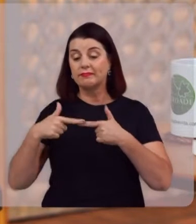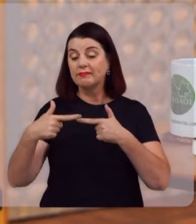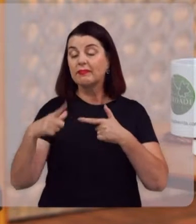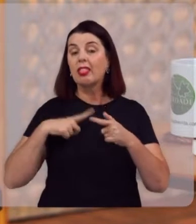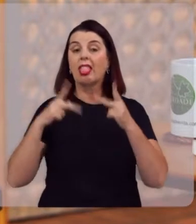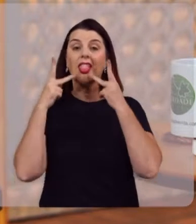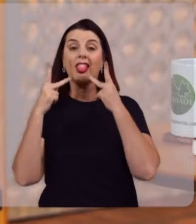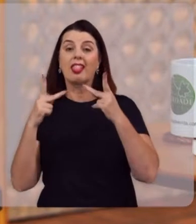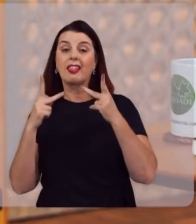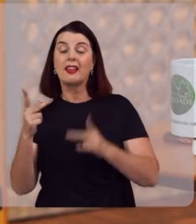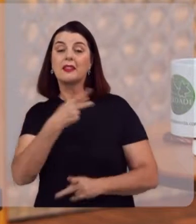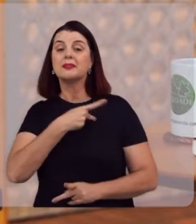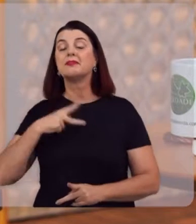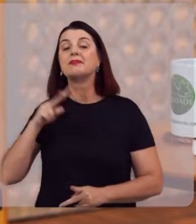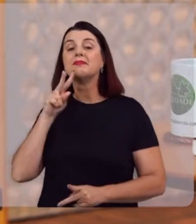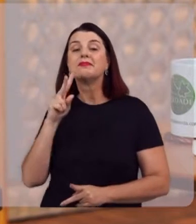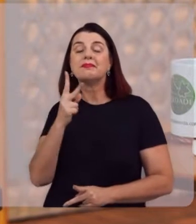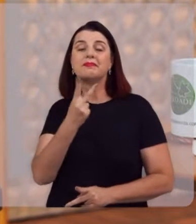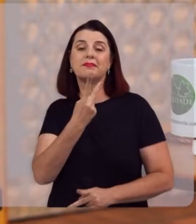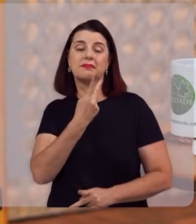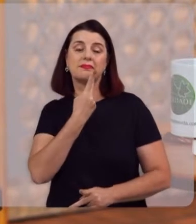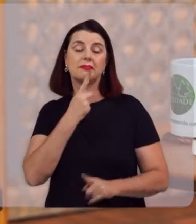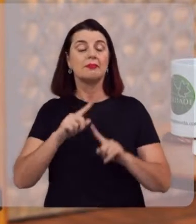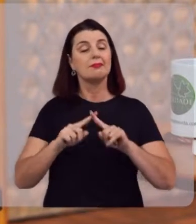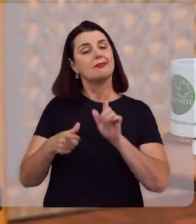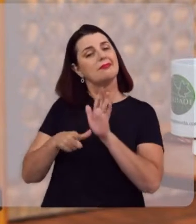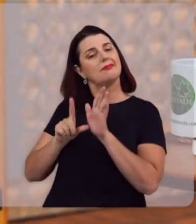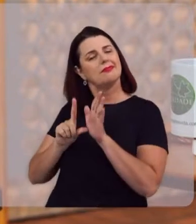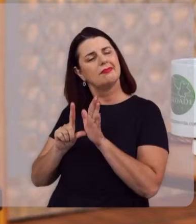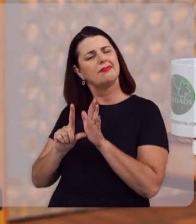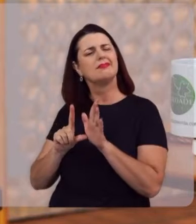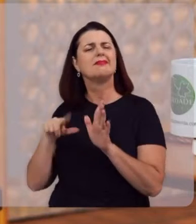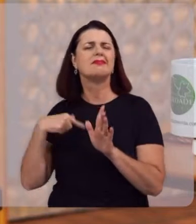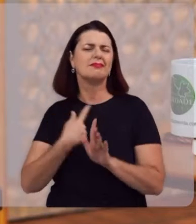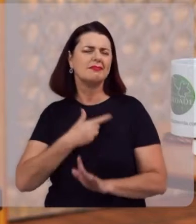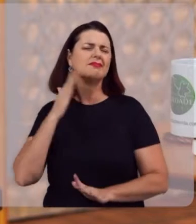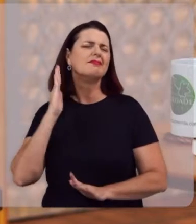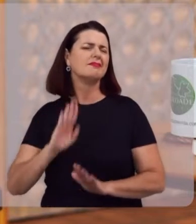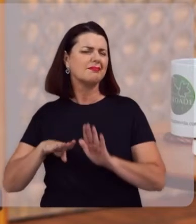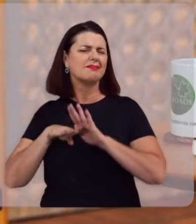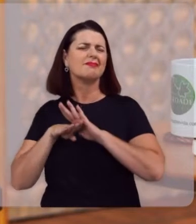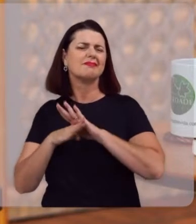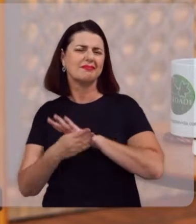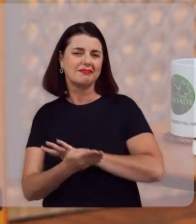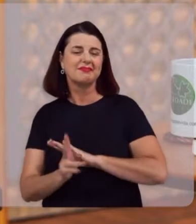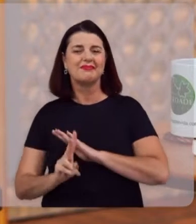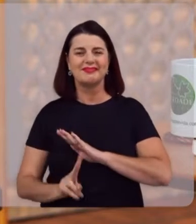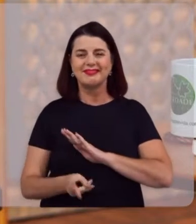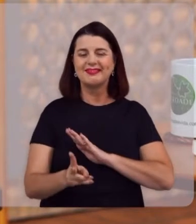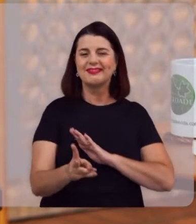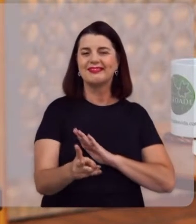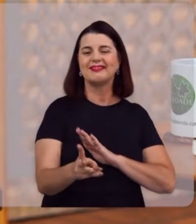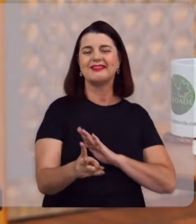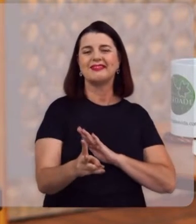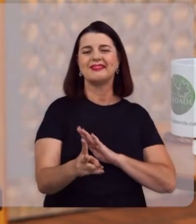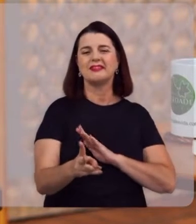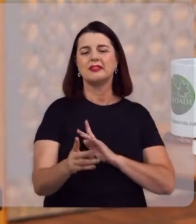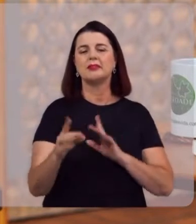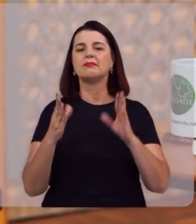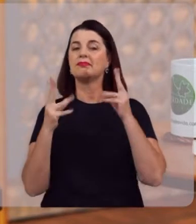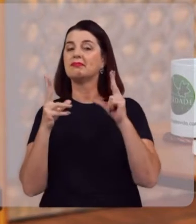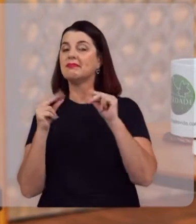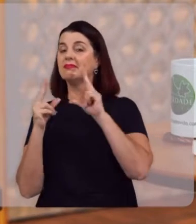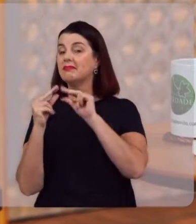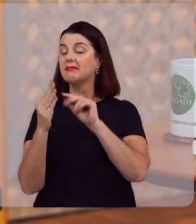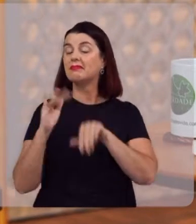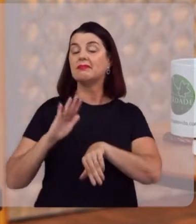a mensagem com o reverendo Hernandes Dias Lopes, mas antes disso, como nós já temos nos acostumado, um bate-papo muito especial,